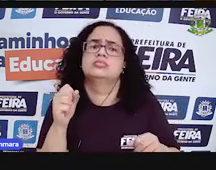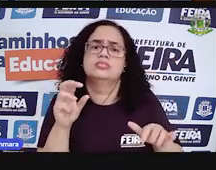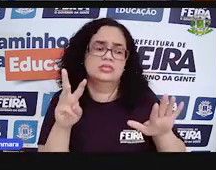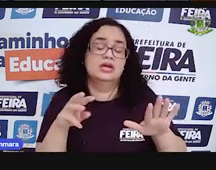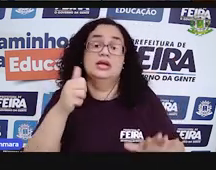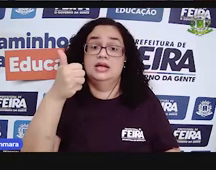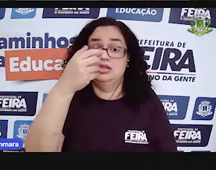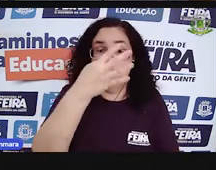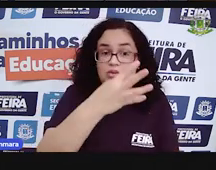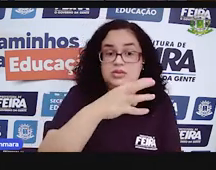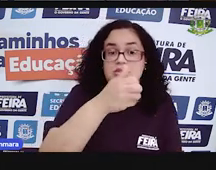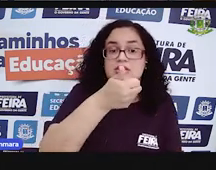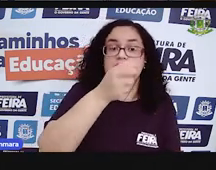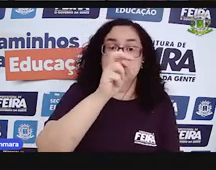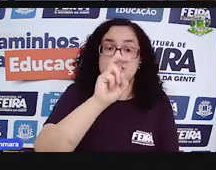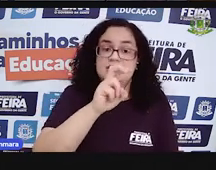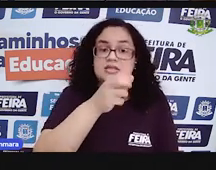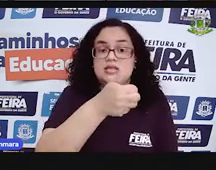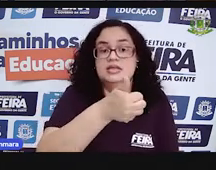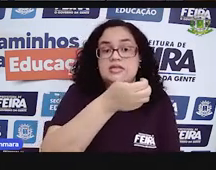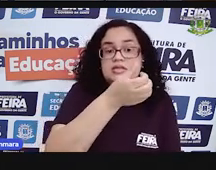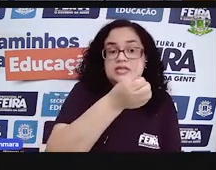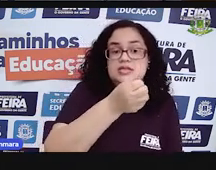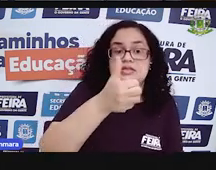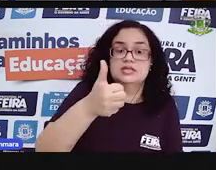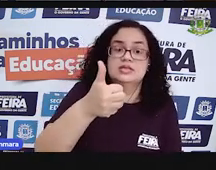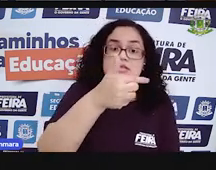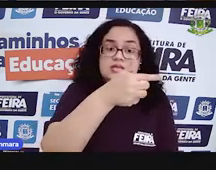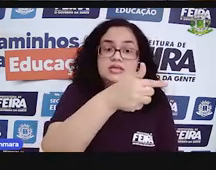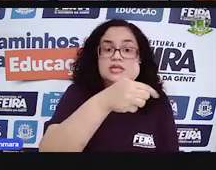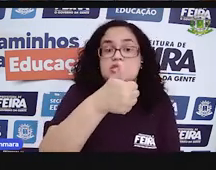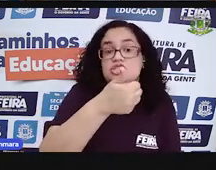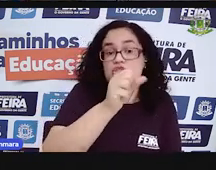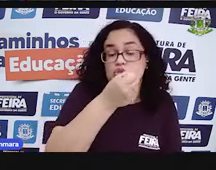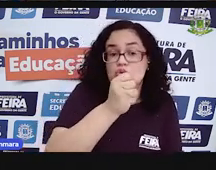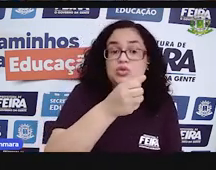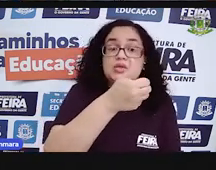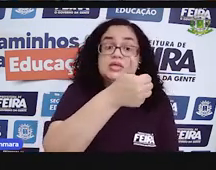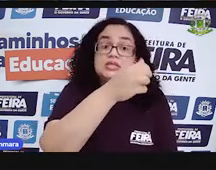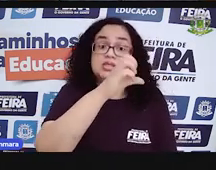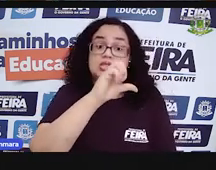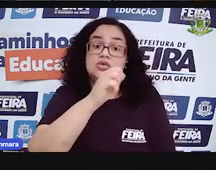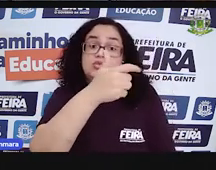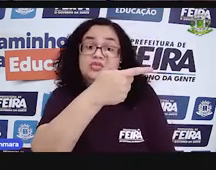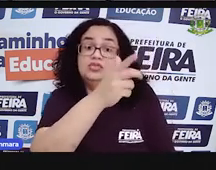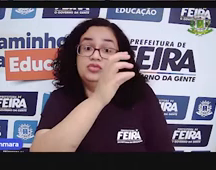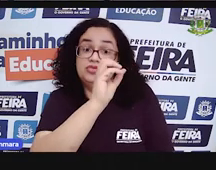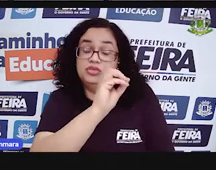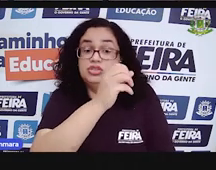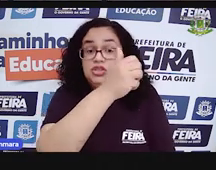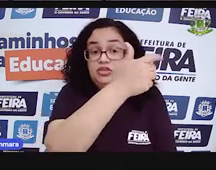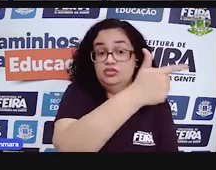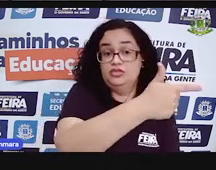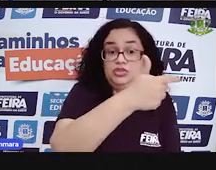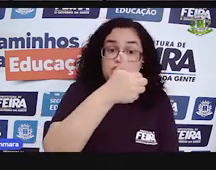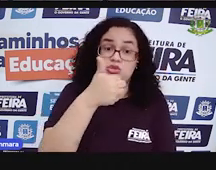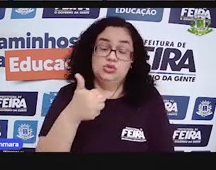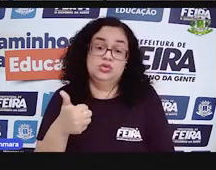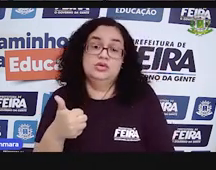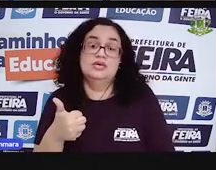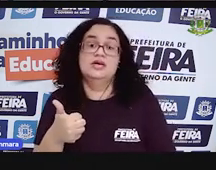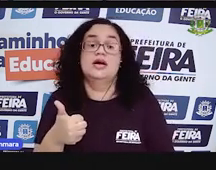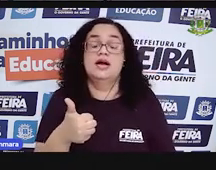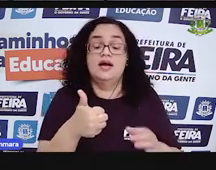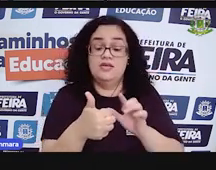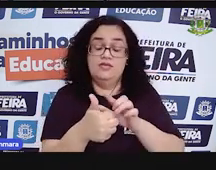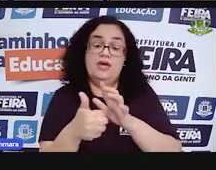14, 15, 16, 17, 18, 19, 20, 21. Ó, vou pular